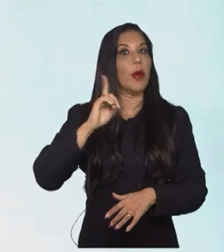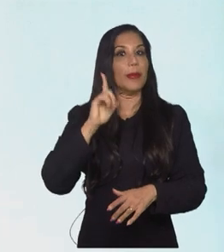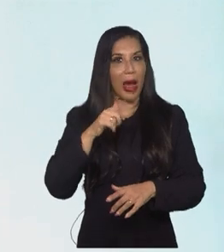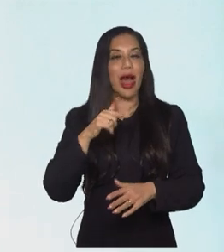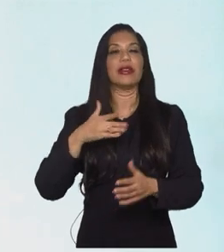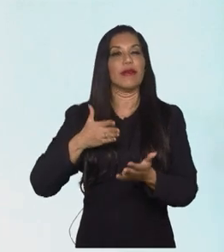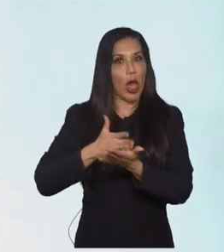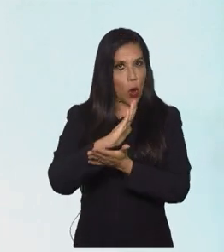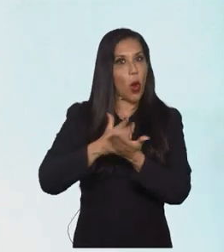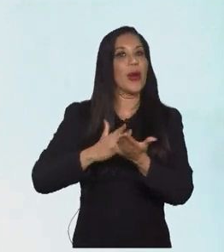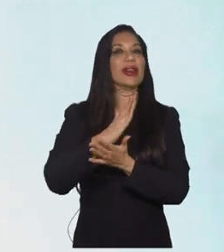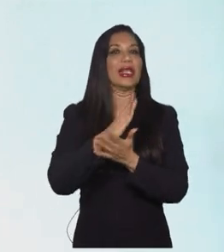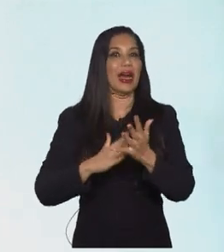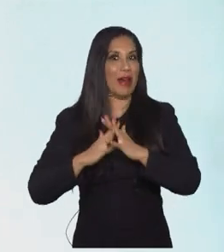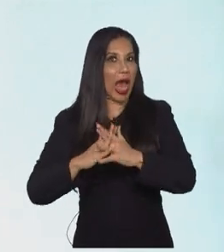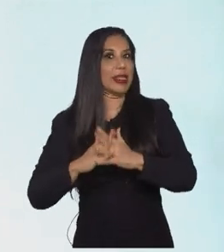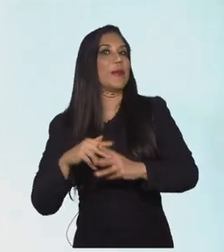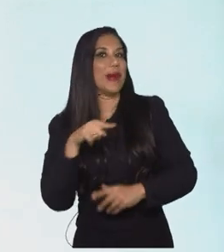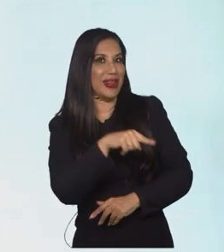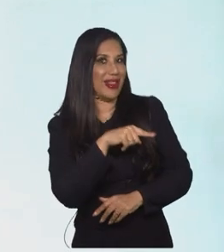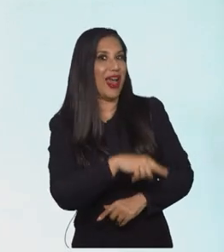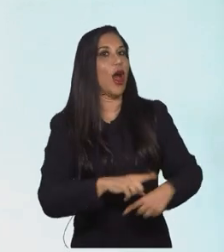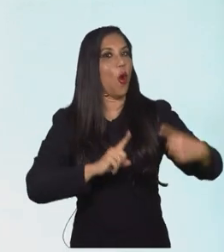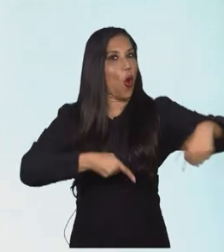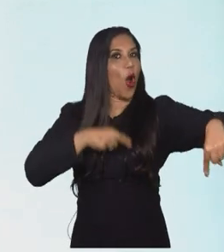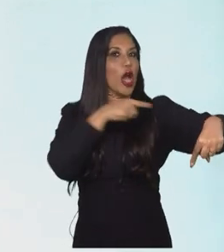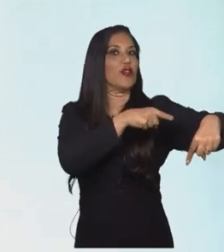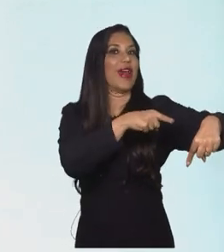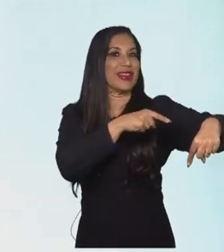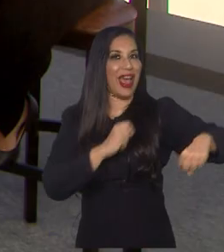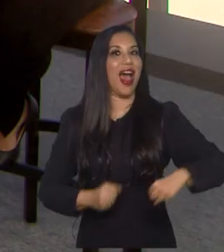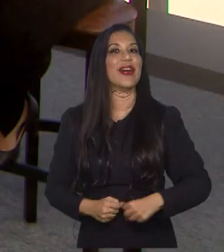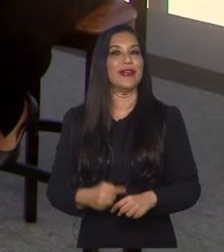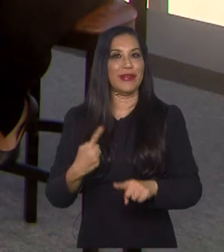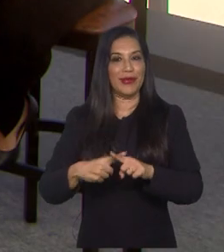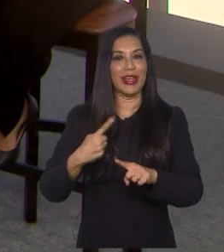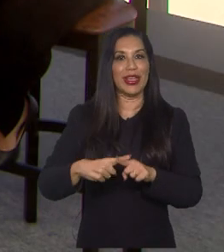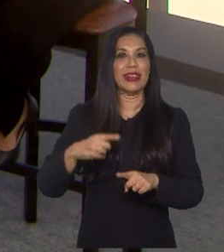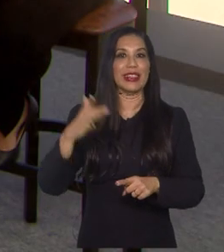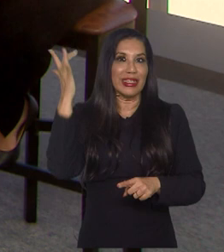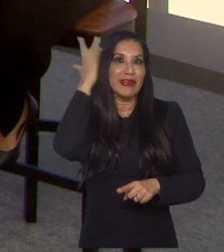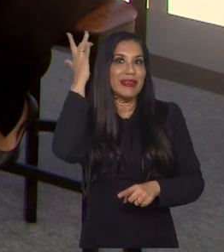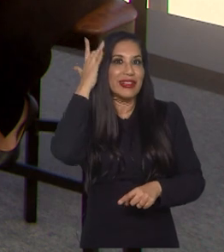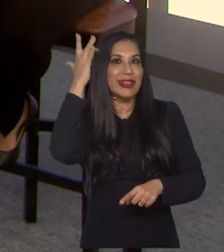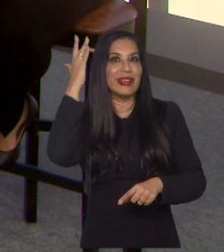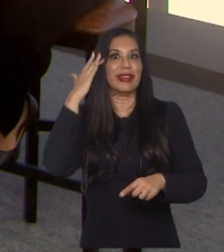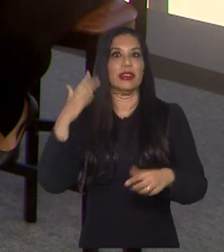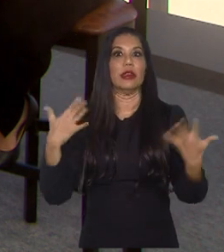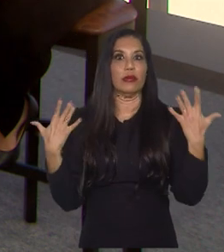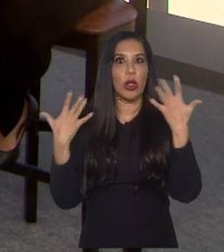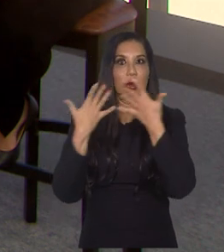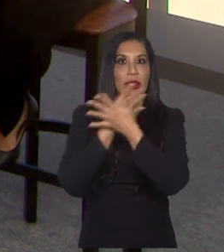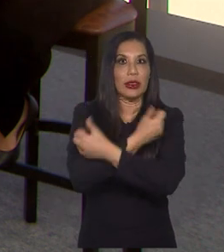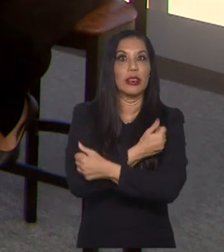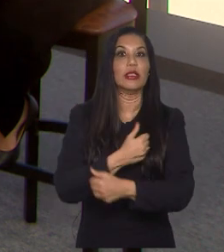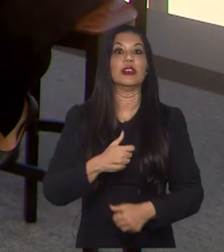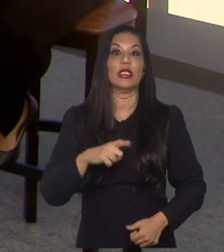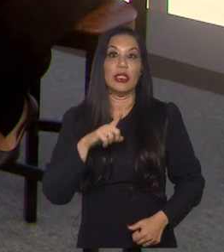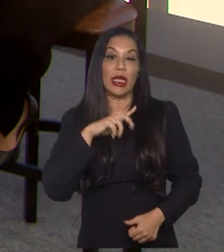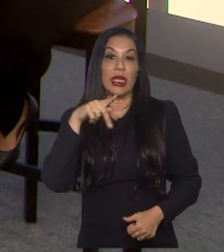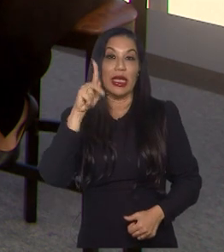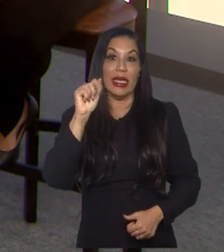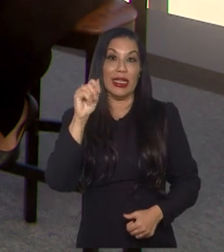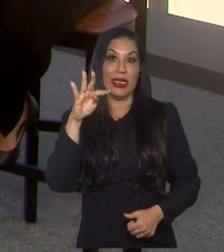incomodar, tirando esses espaços das outras equipes e buscando atacar em velocidade. Tem a Kate